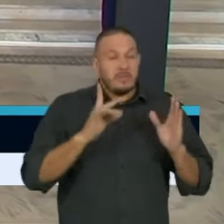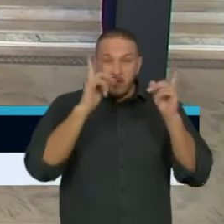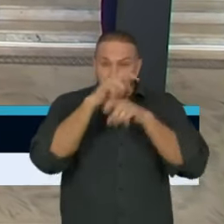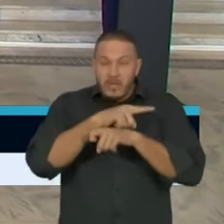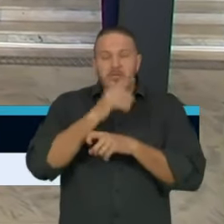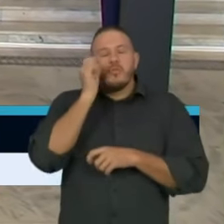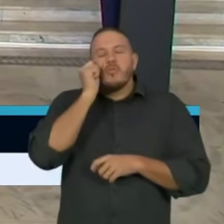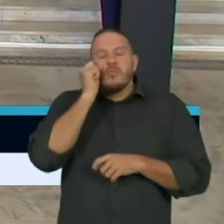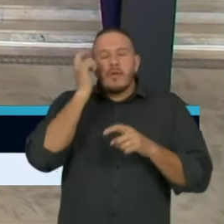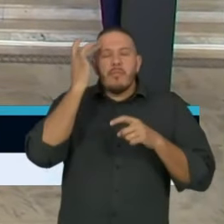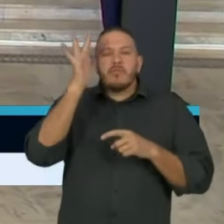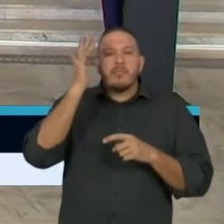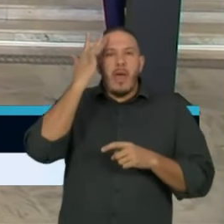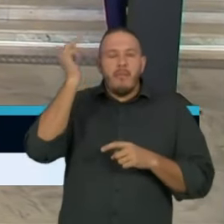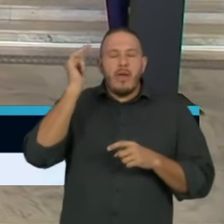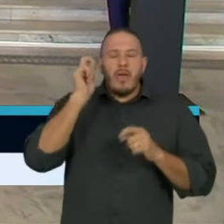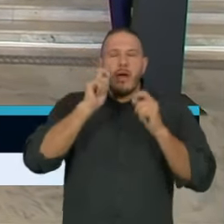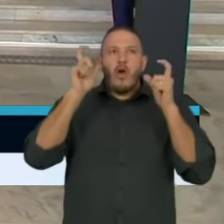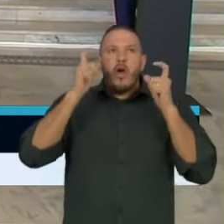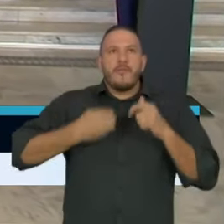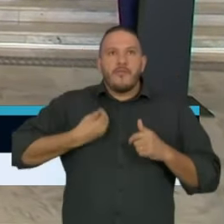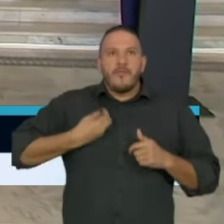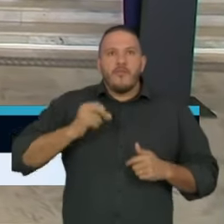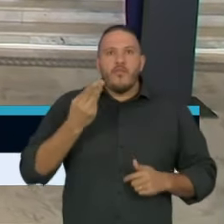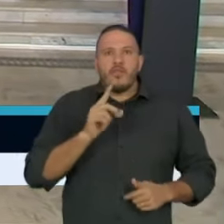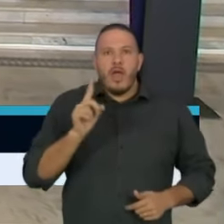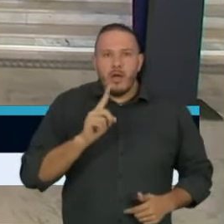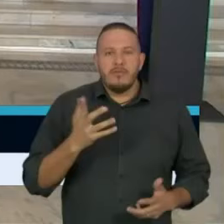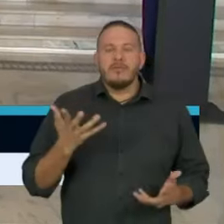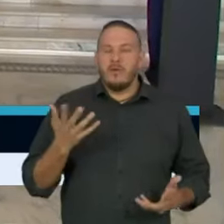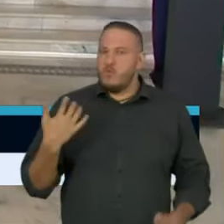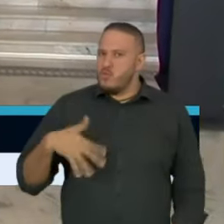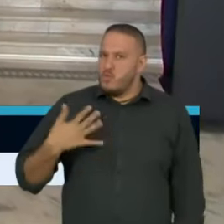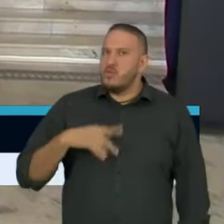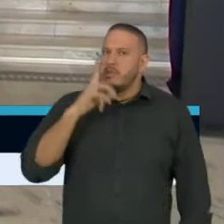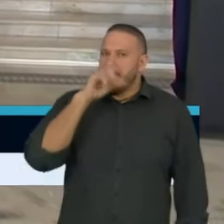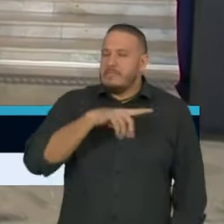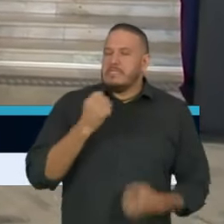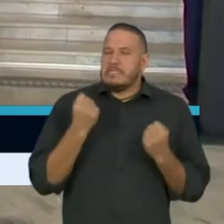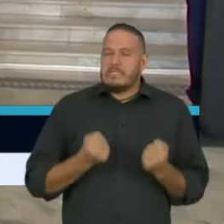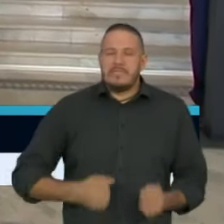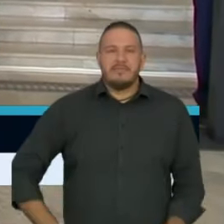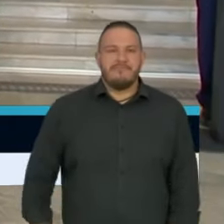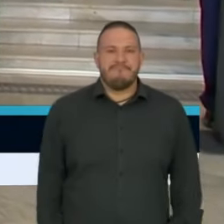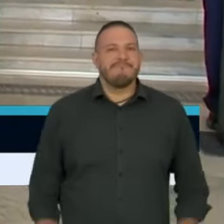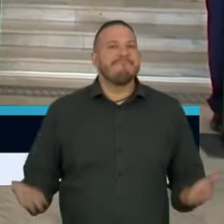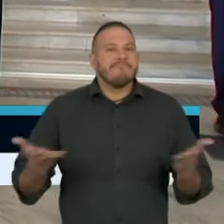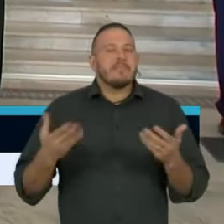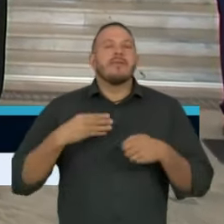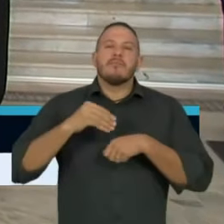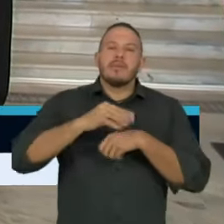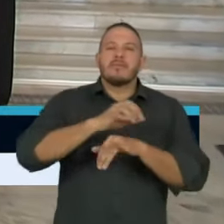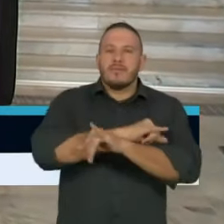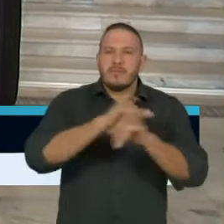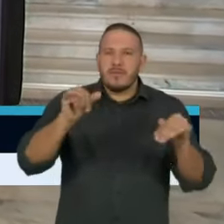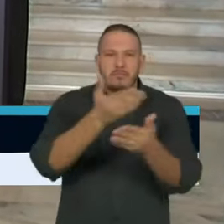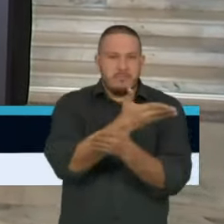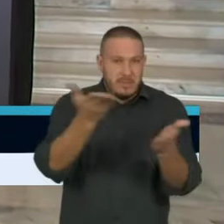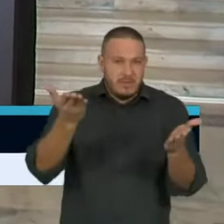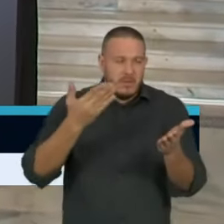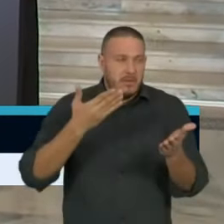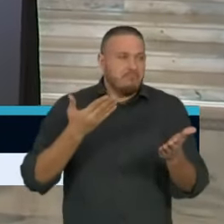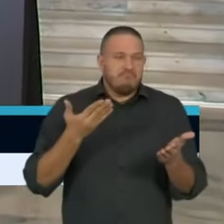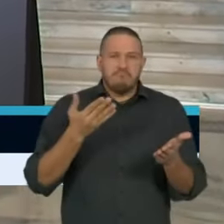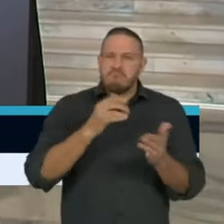sem saber se poderia acordar vivo. Eu queria, neste momento, deixar claro à